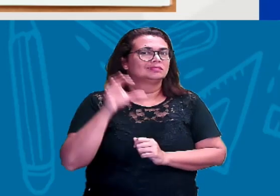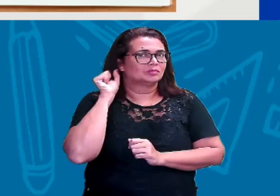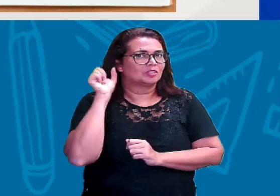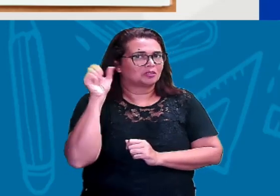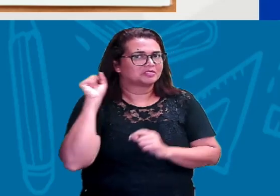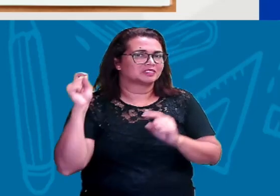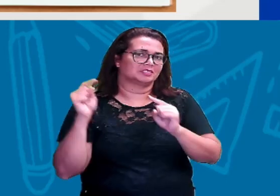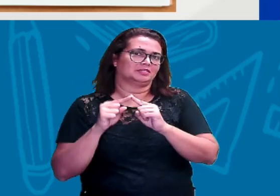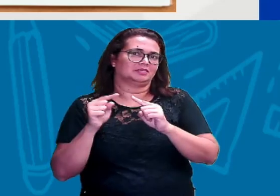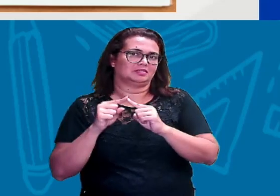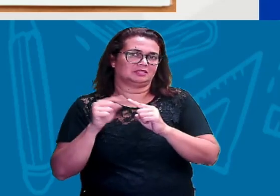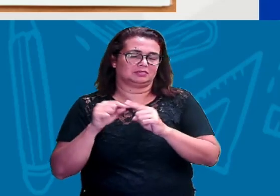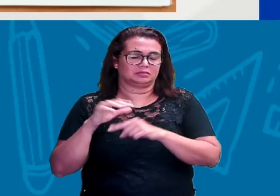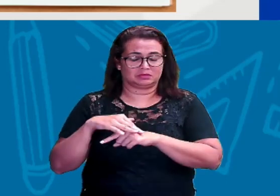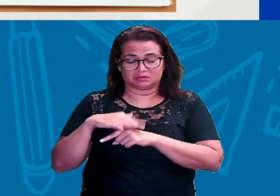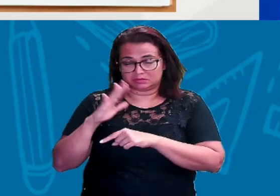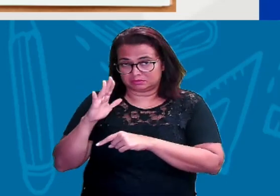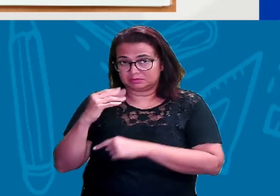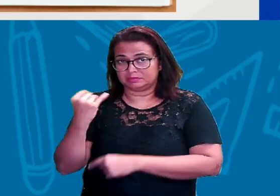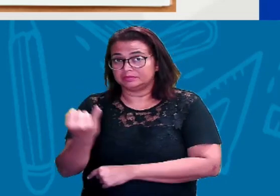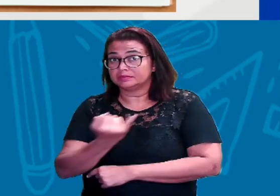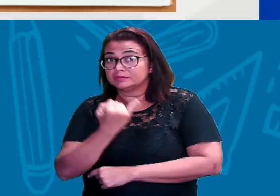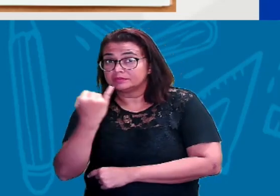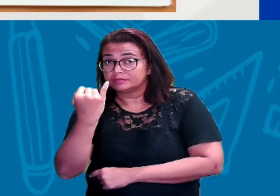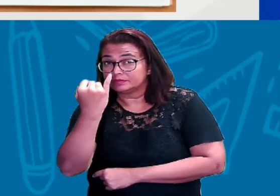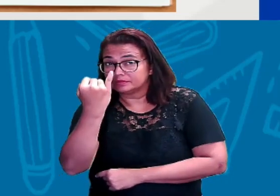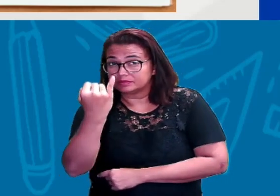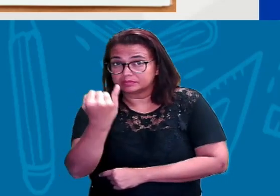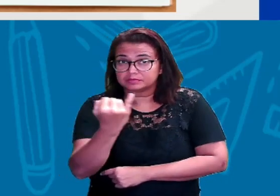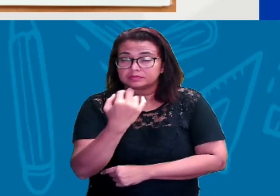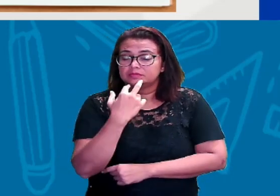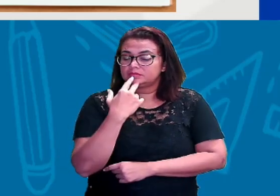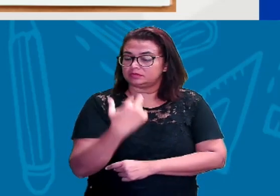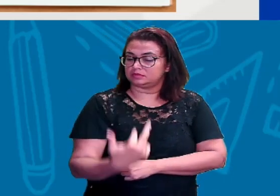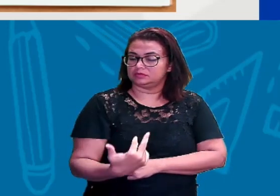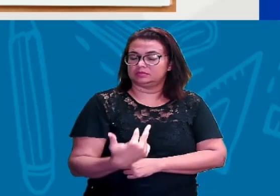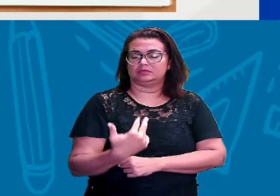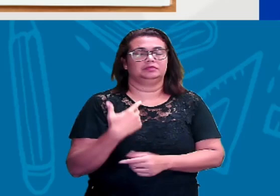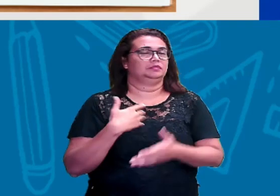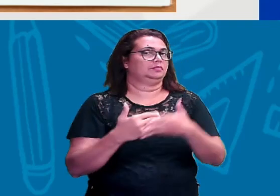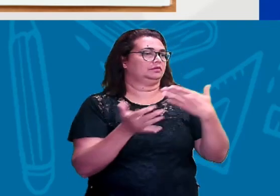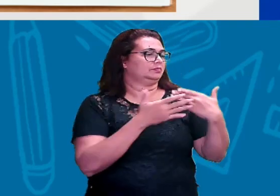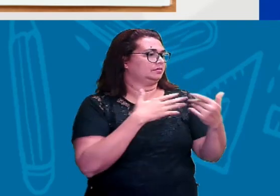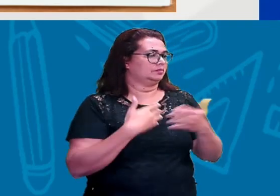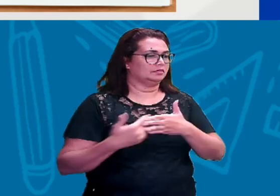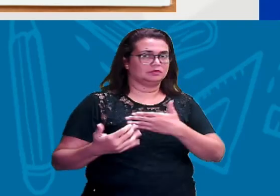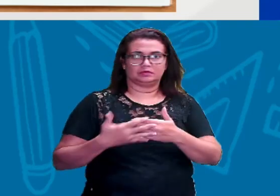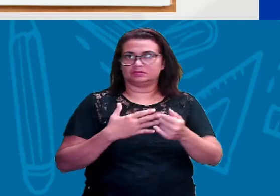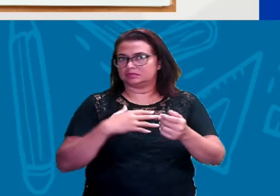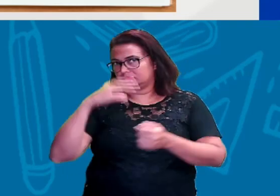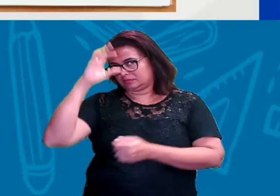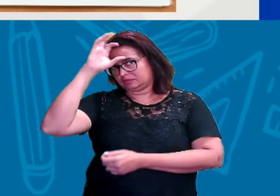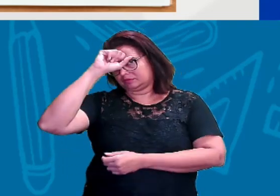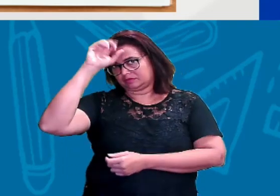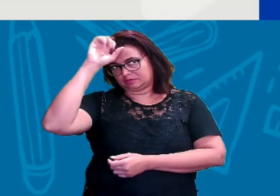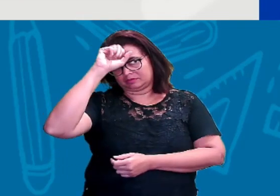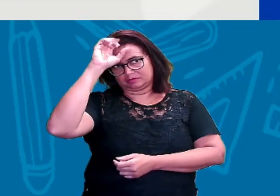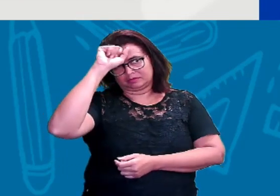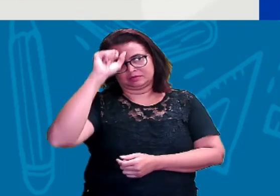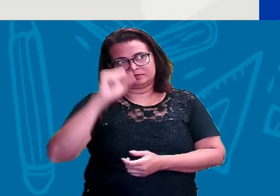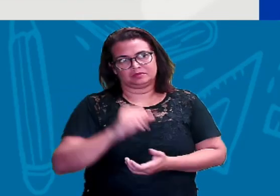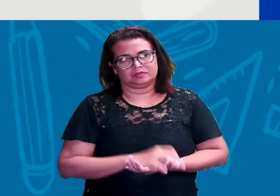ser fundamental o alfabeto, seja em qualquer idioma, certinho? Então, por que